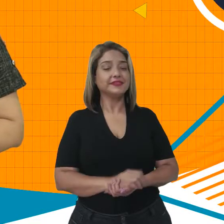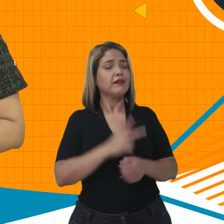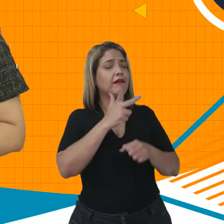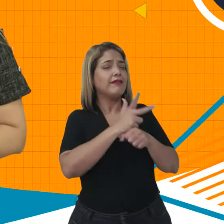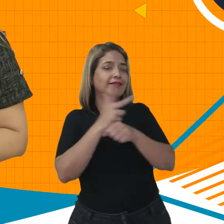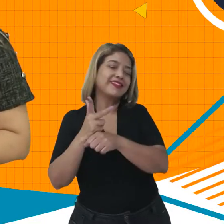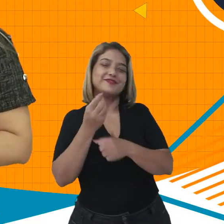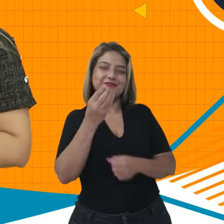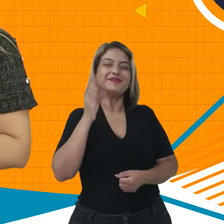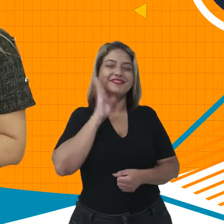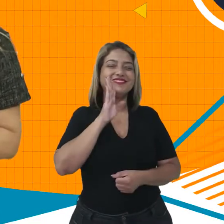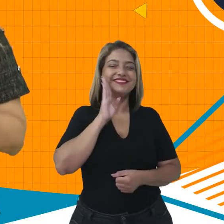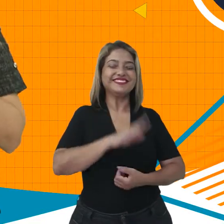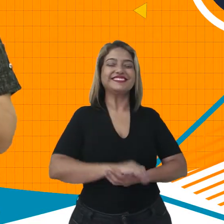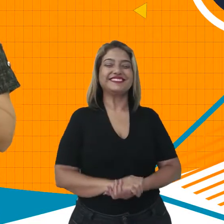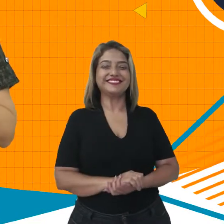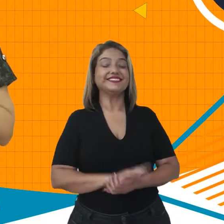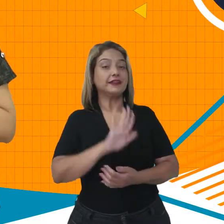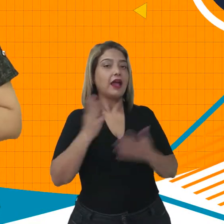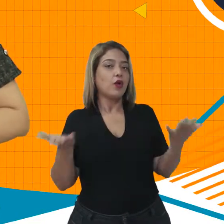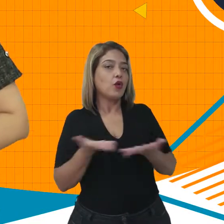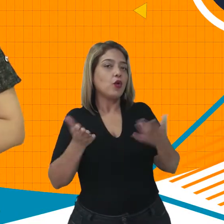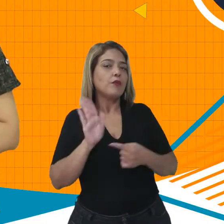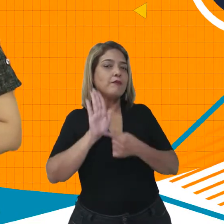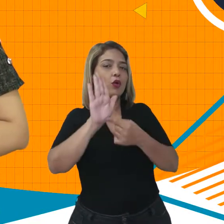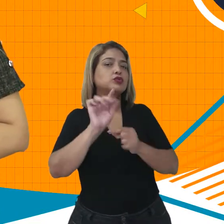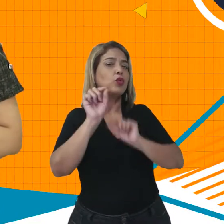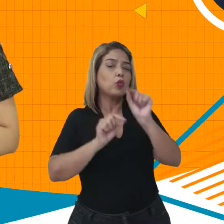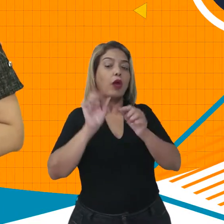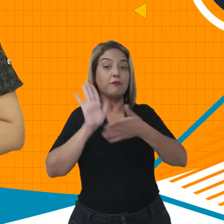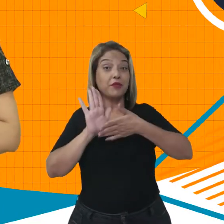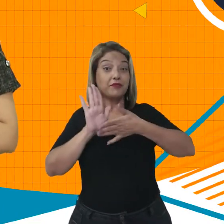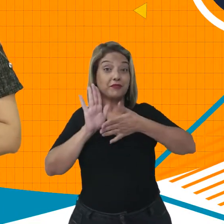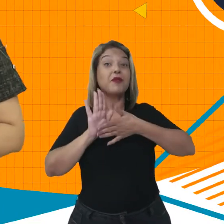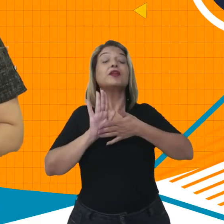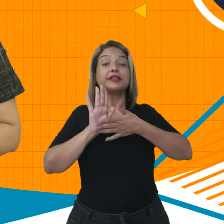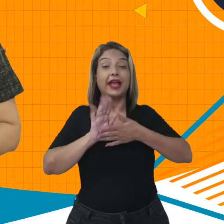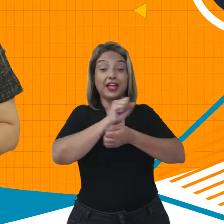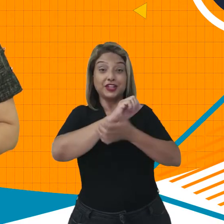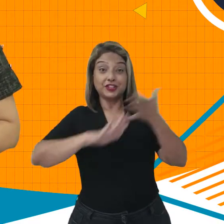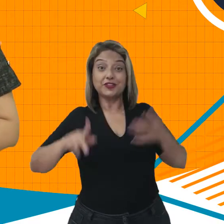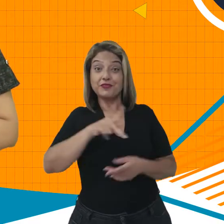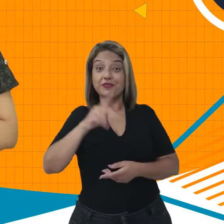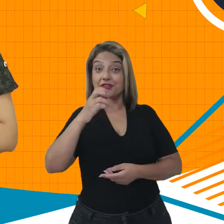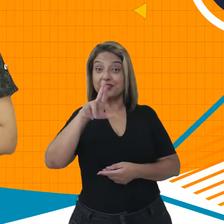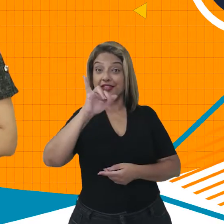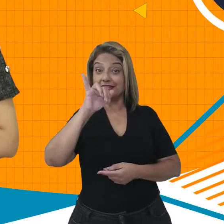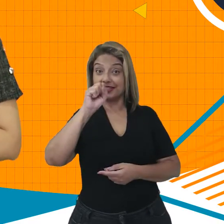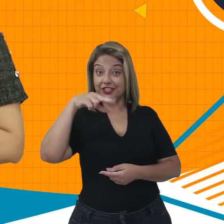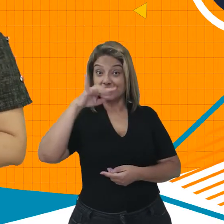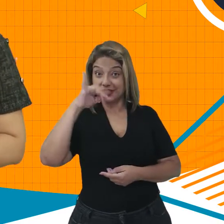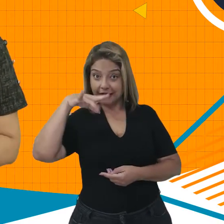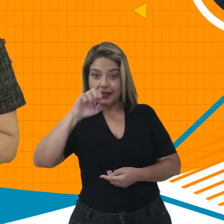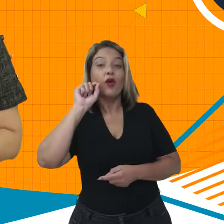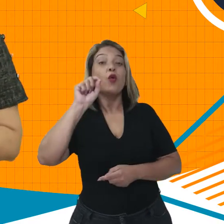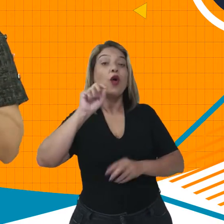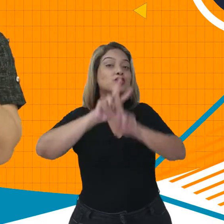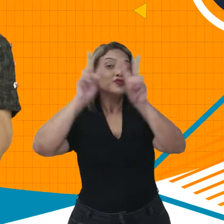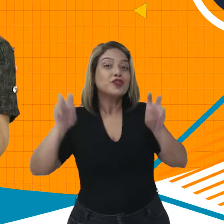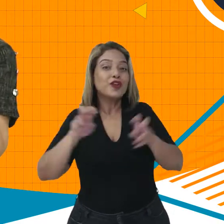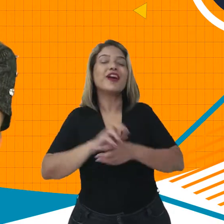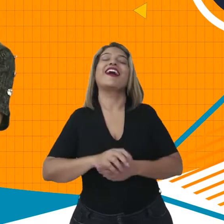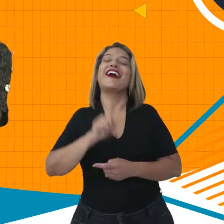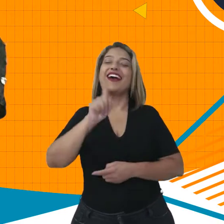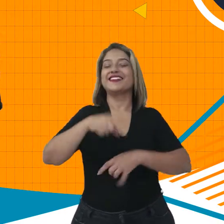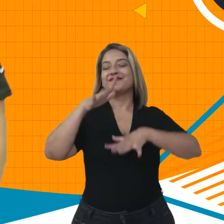O vídeo ficou muito massa, né pessoal? Agora, vamos falar sobre a proposta de atividade da professora Cristiane, que é sobre...